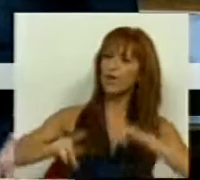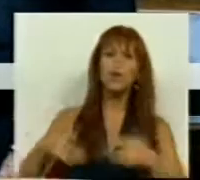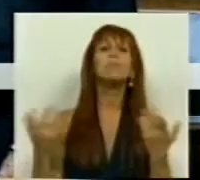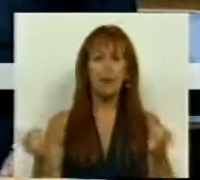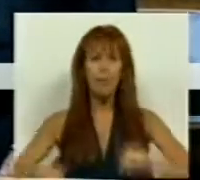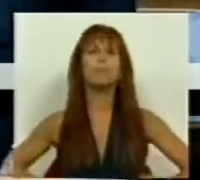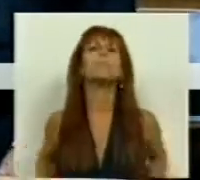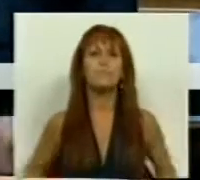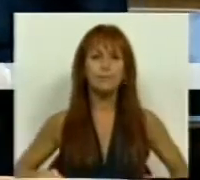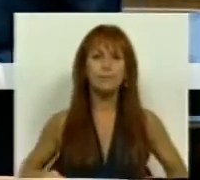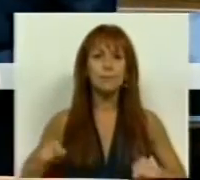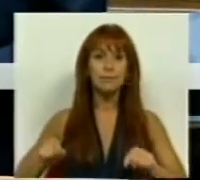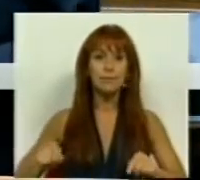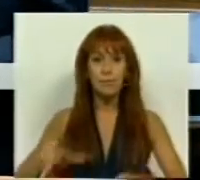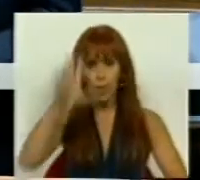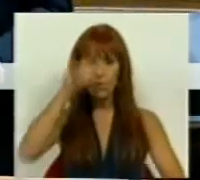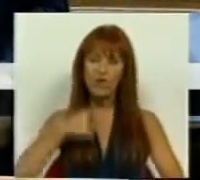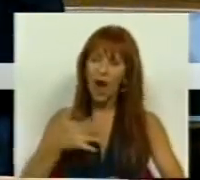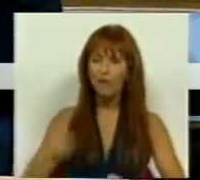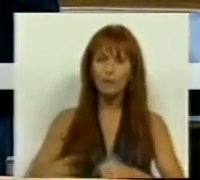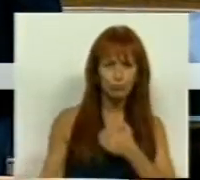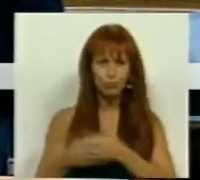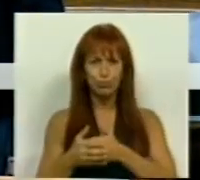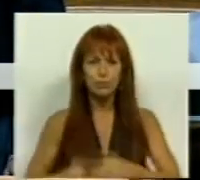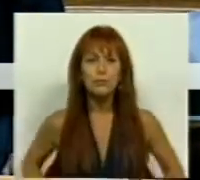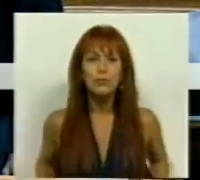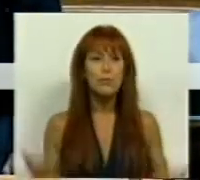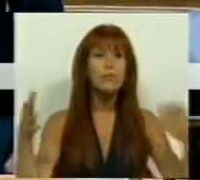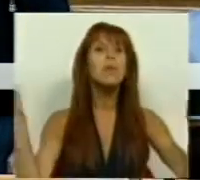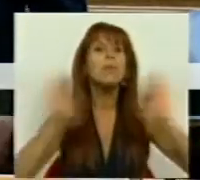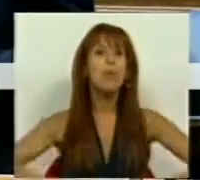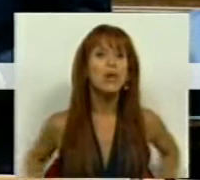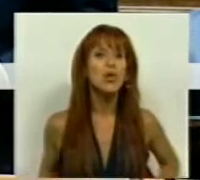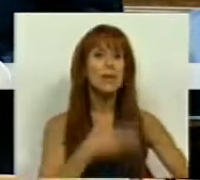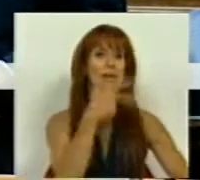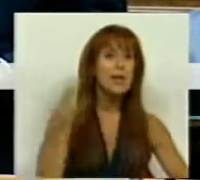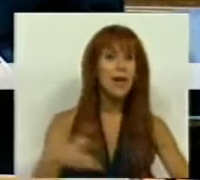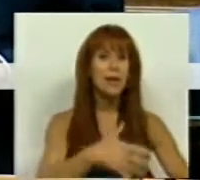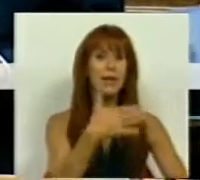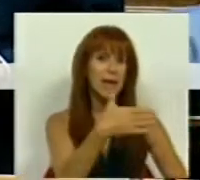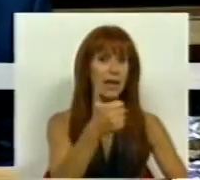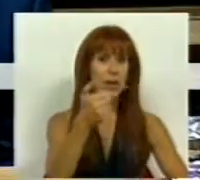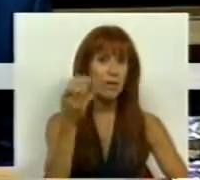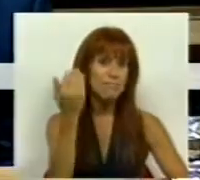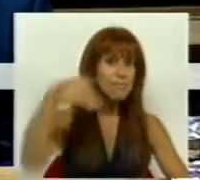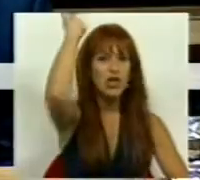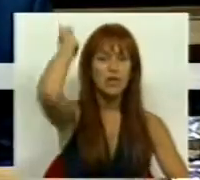de finanças que o Governo pretende encerrar. Mais de centena e meia.